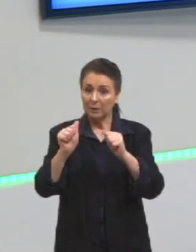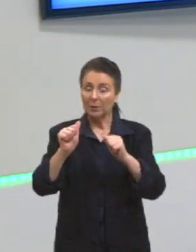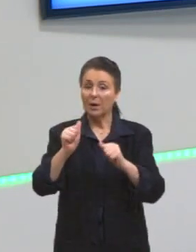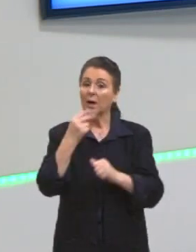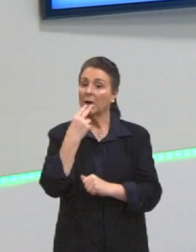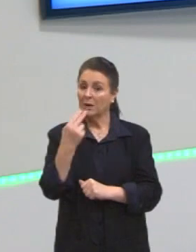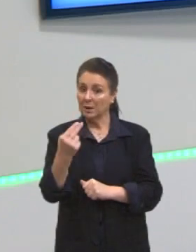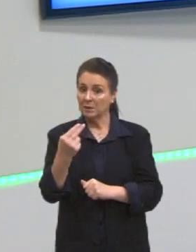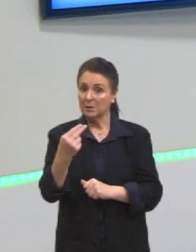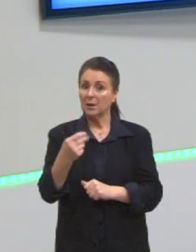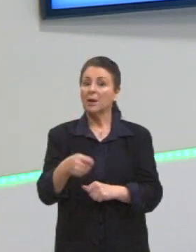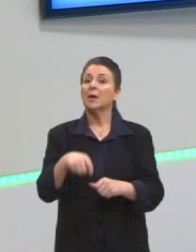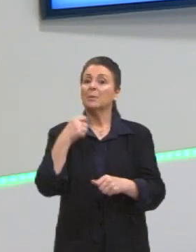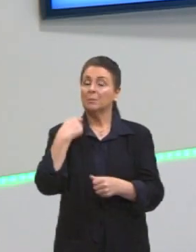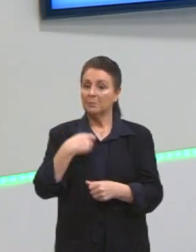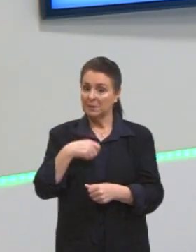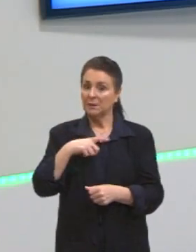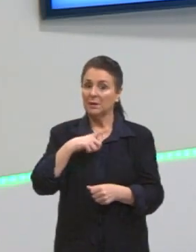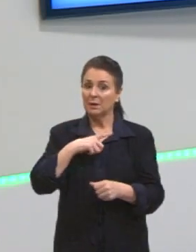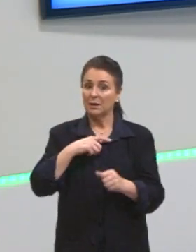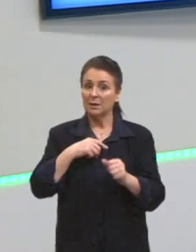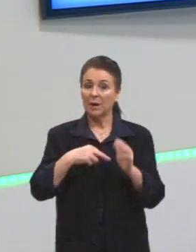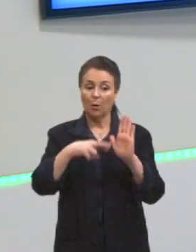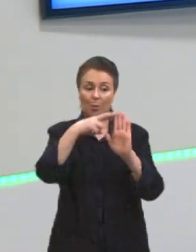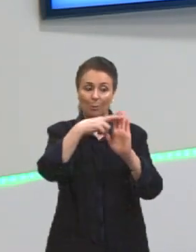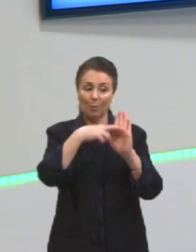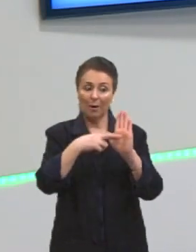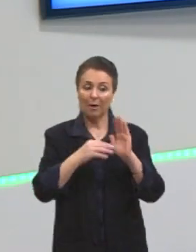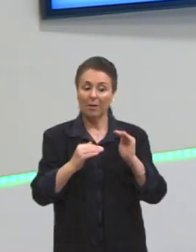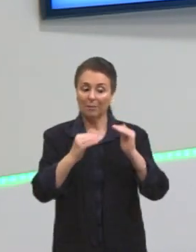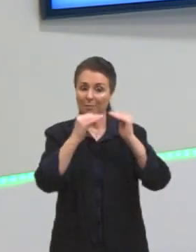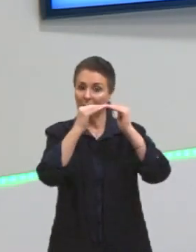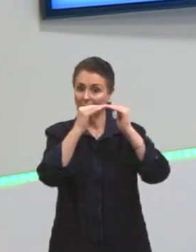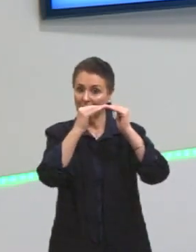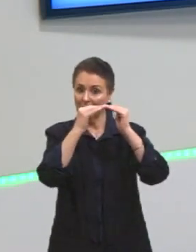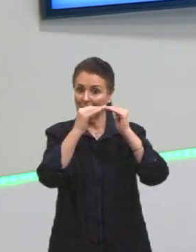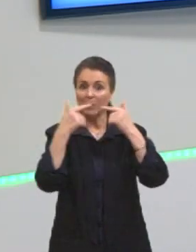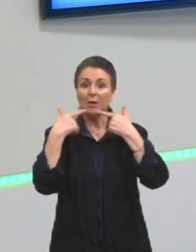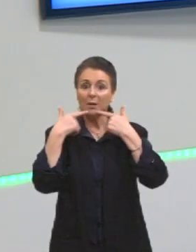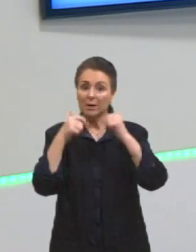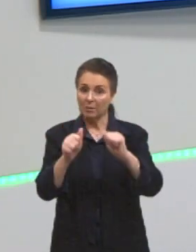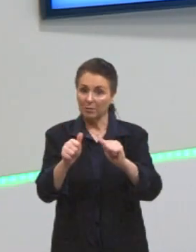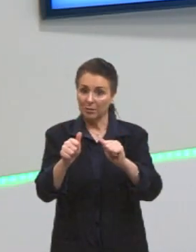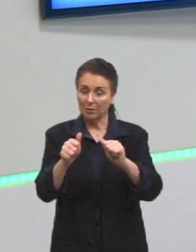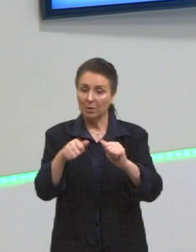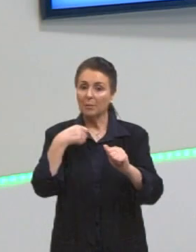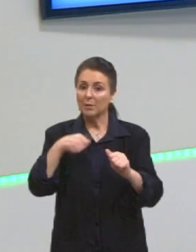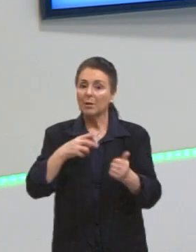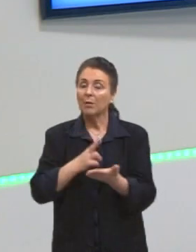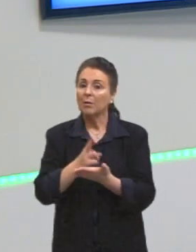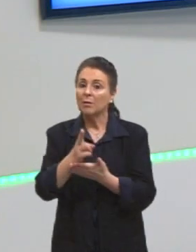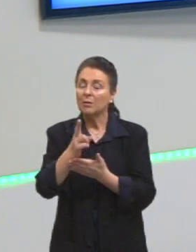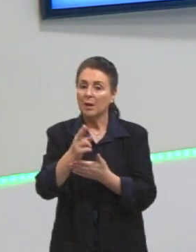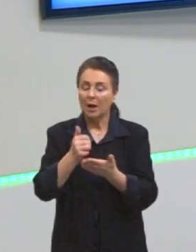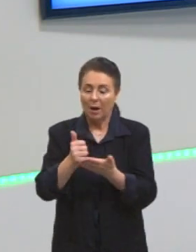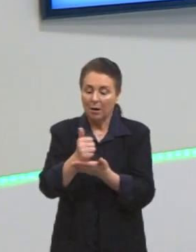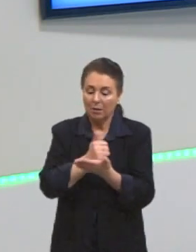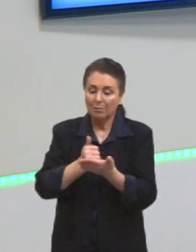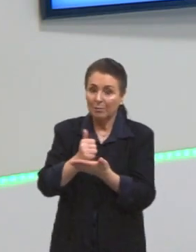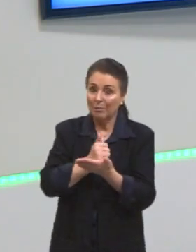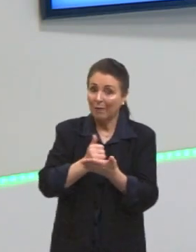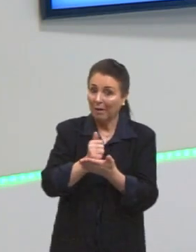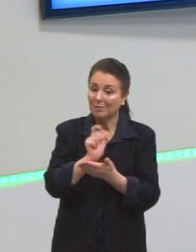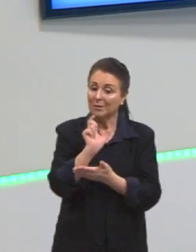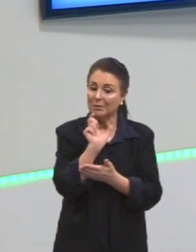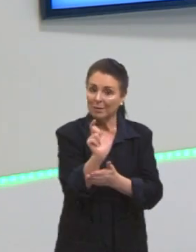segundo pede uma norma padrão de língua, eu devo manter essa base da palavra de